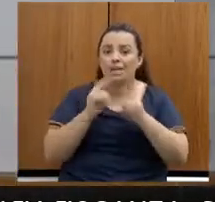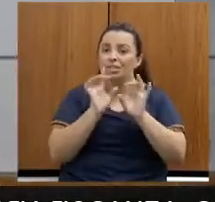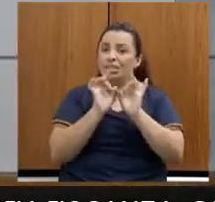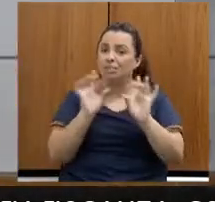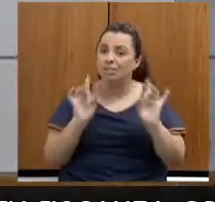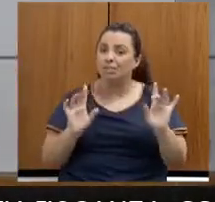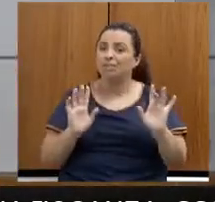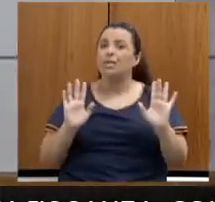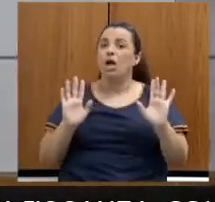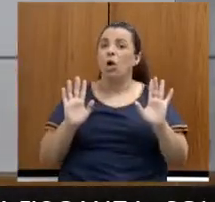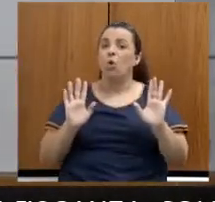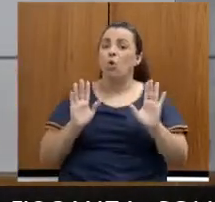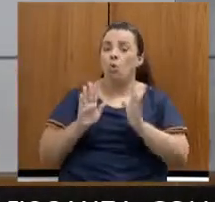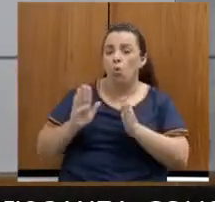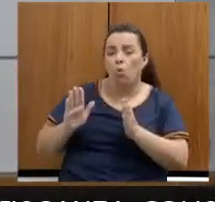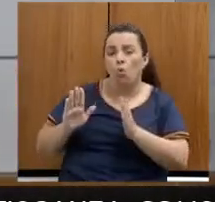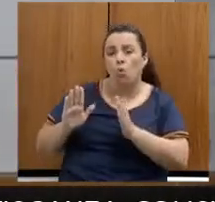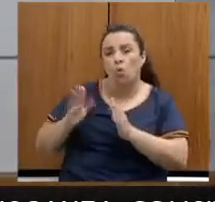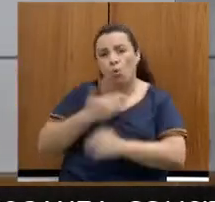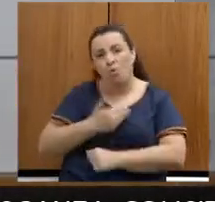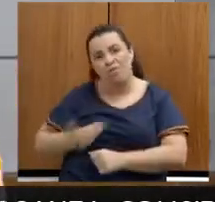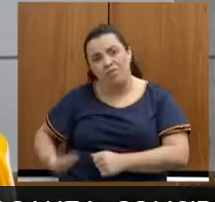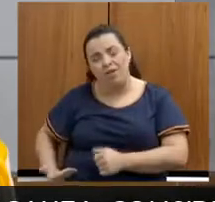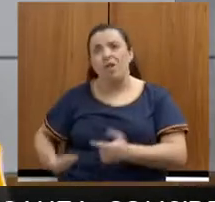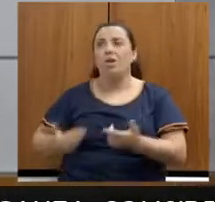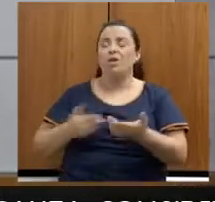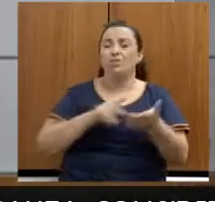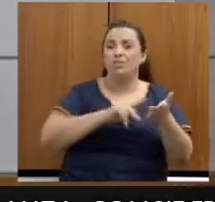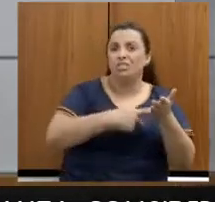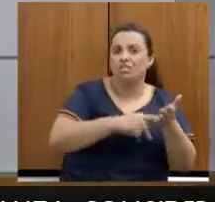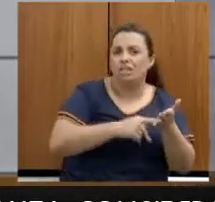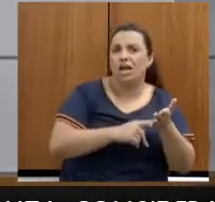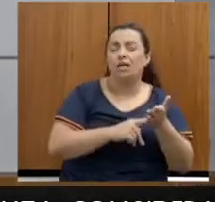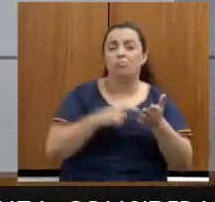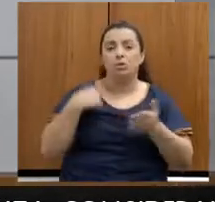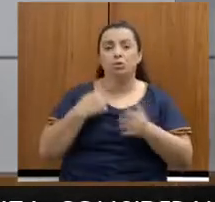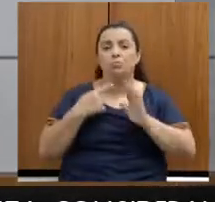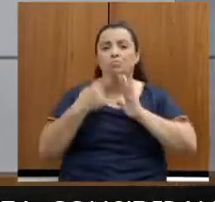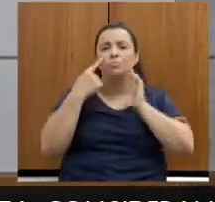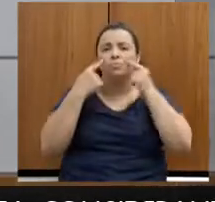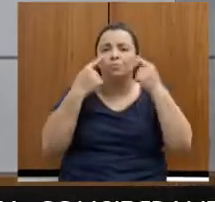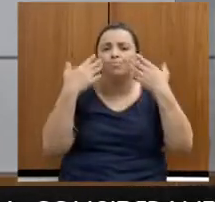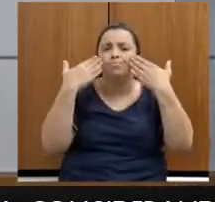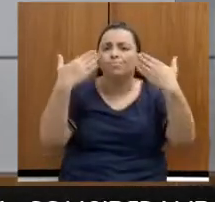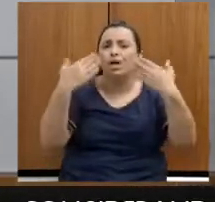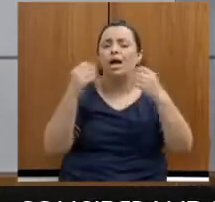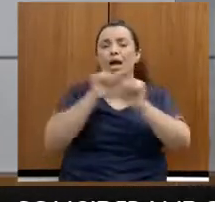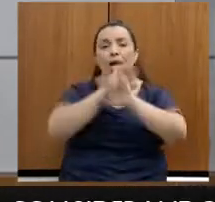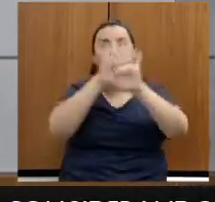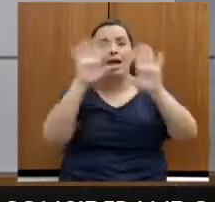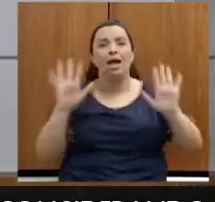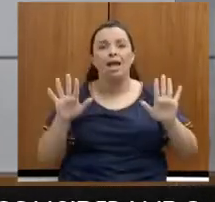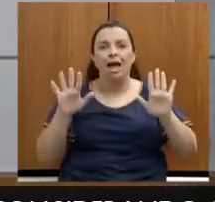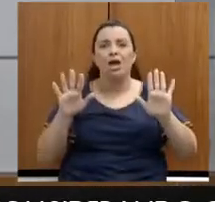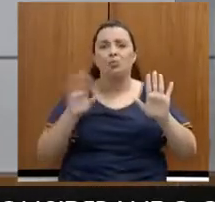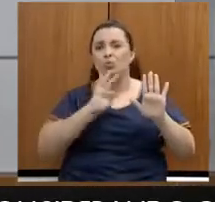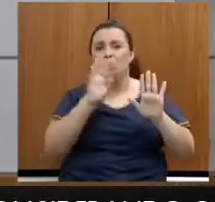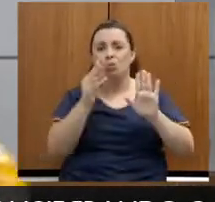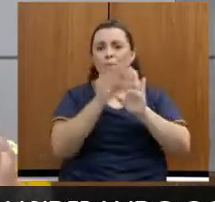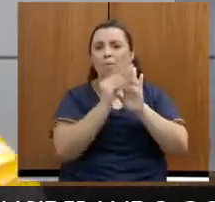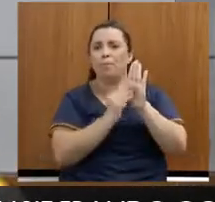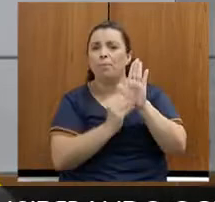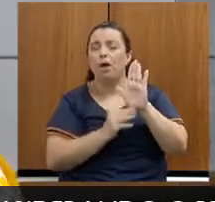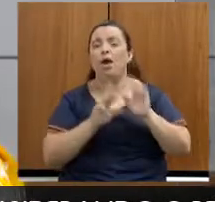sindicatos, exatamente para que nós possamos trazer todos os elementos ao debate. Mas me chama a atenção, e eu finalizo com isso,